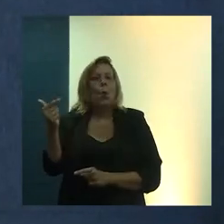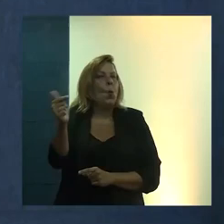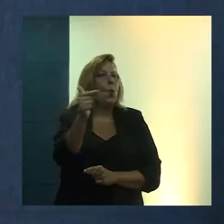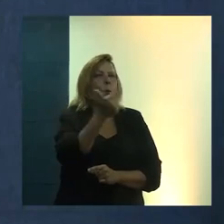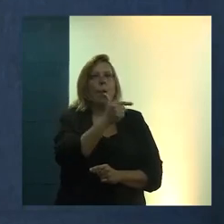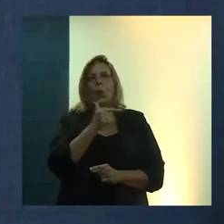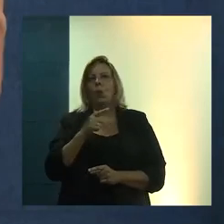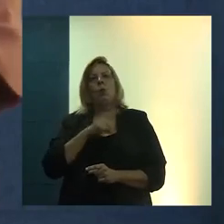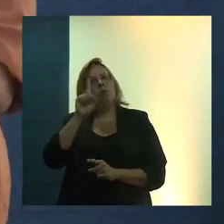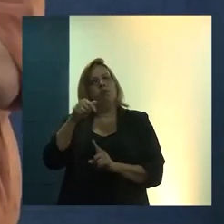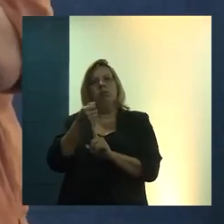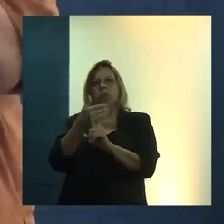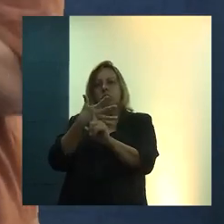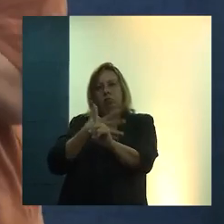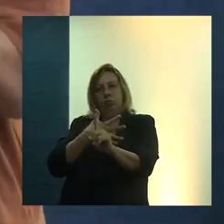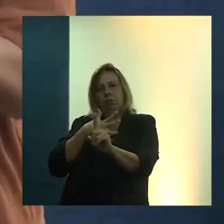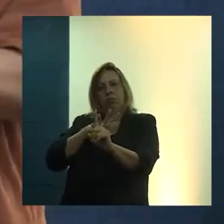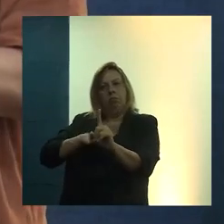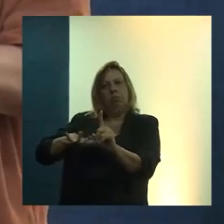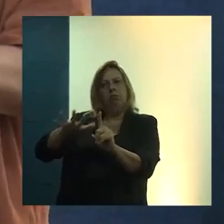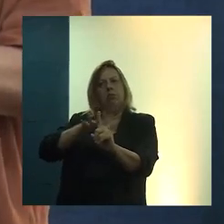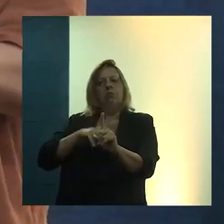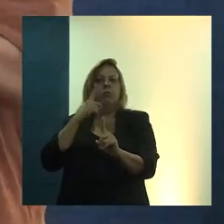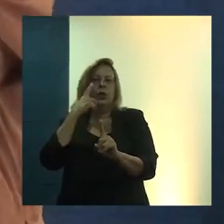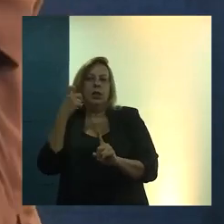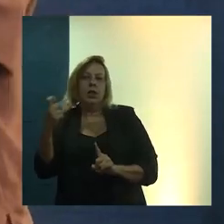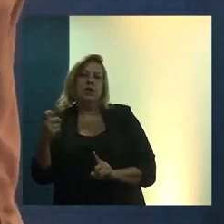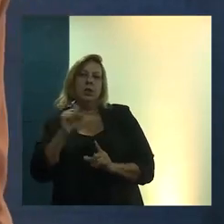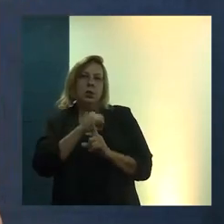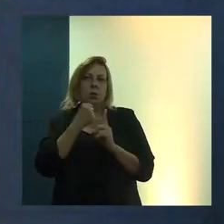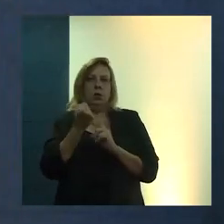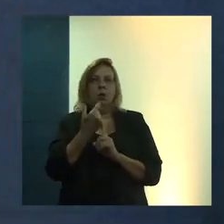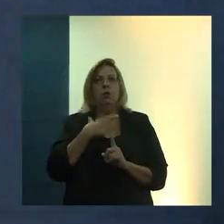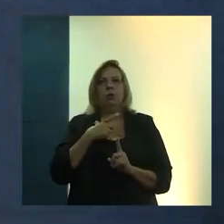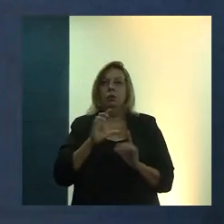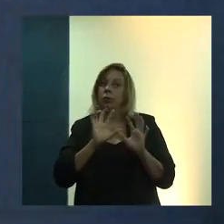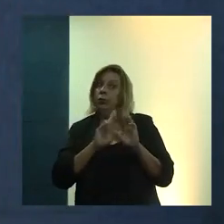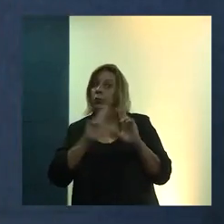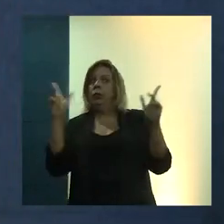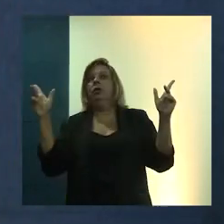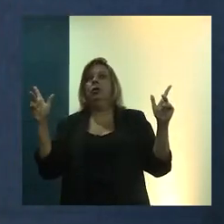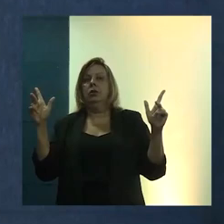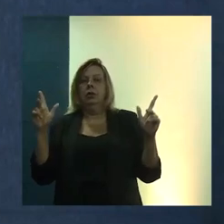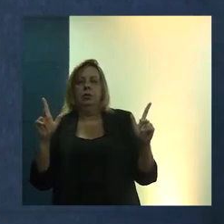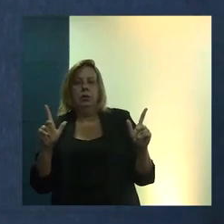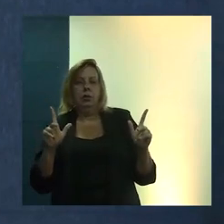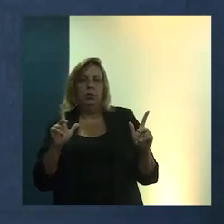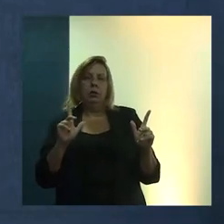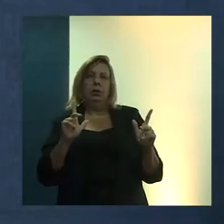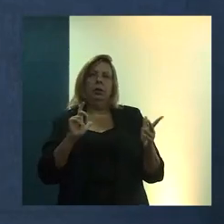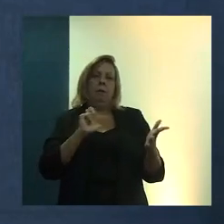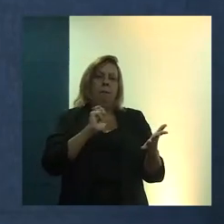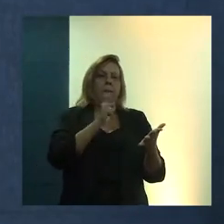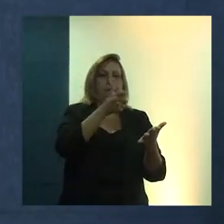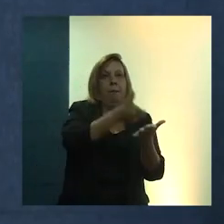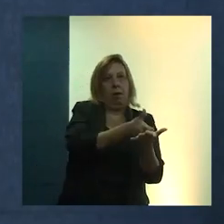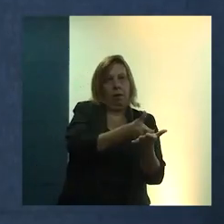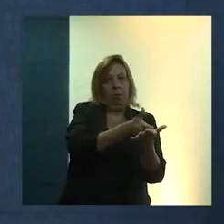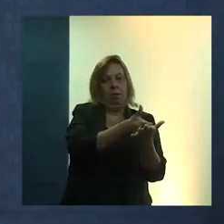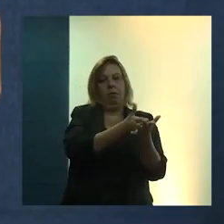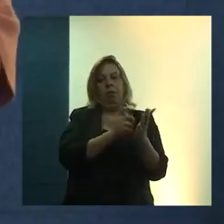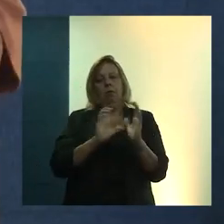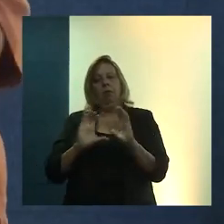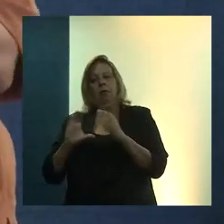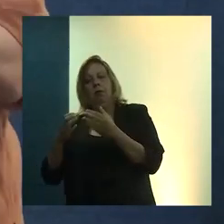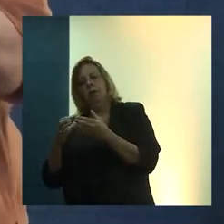que é o da especialização de interesse social. Diferente das especializações pagas, a especialização de interesse social